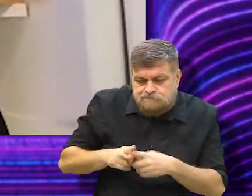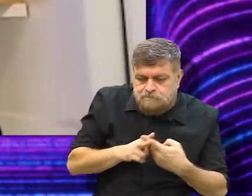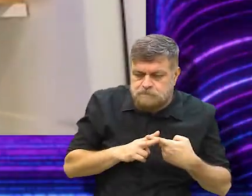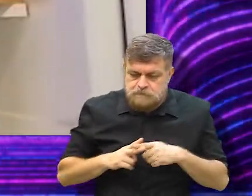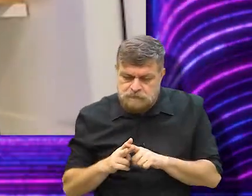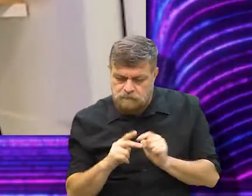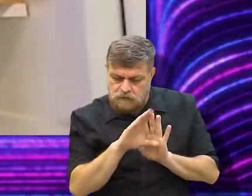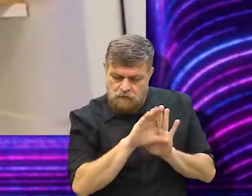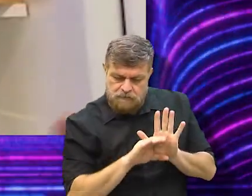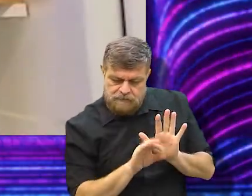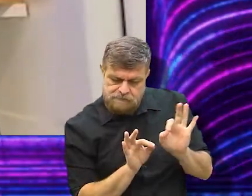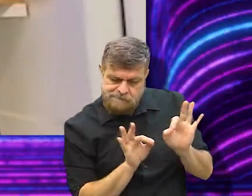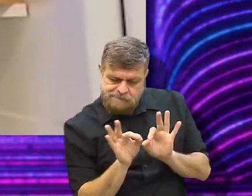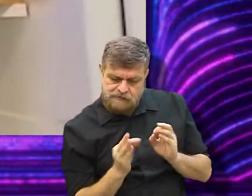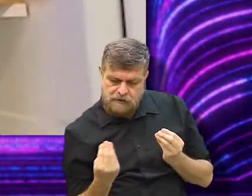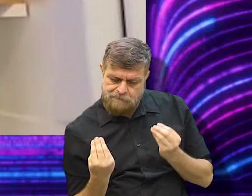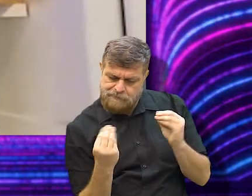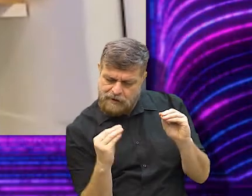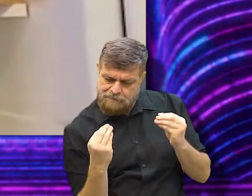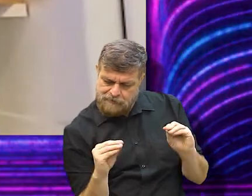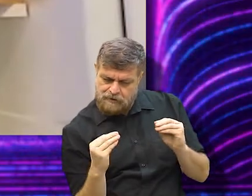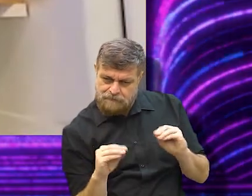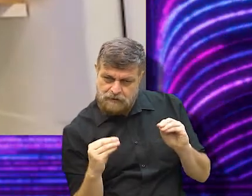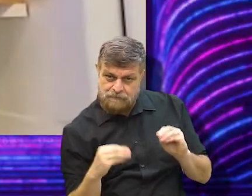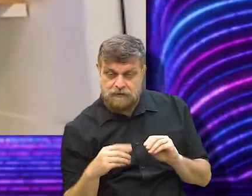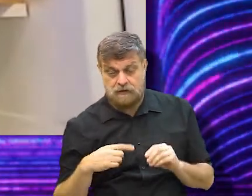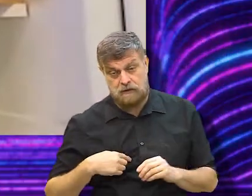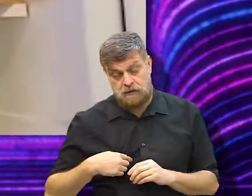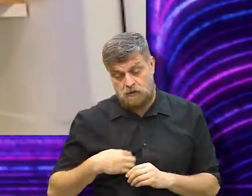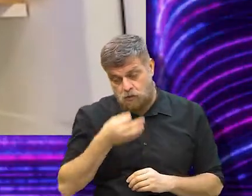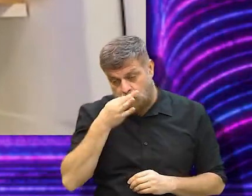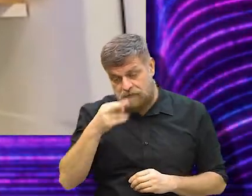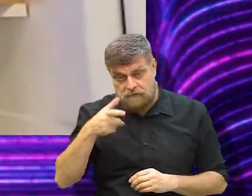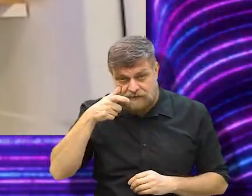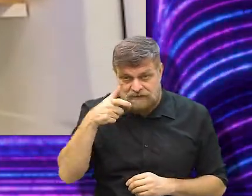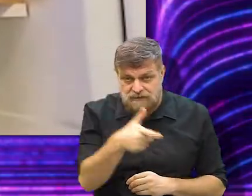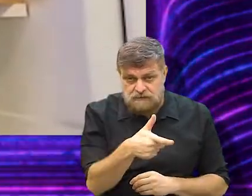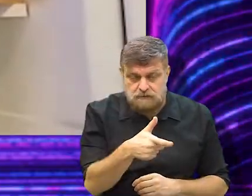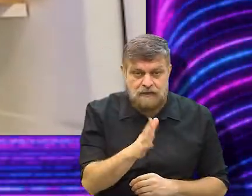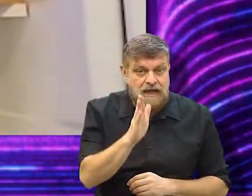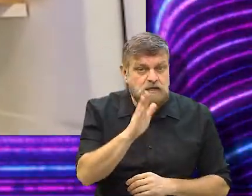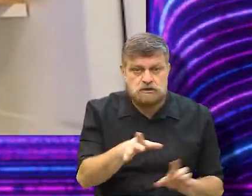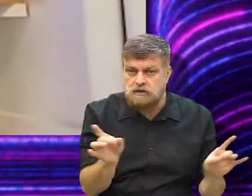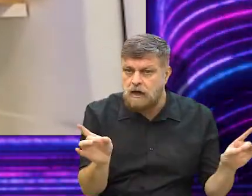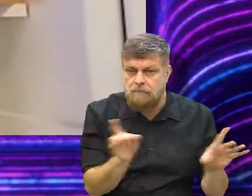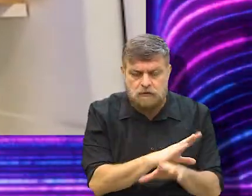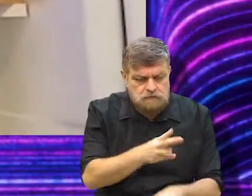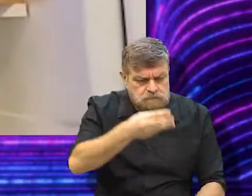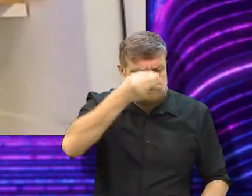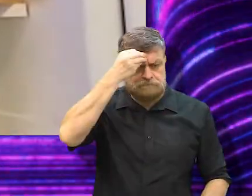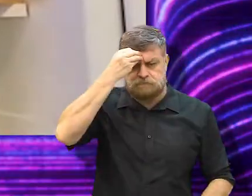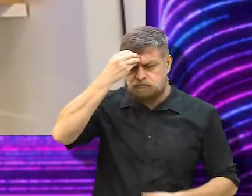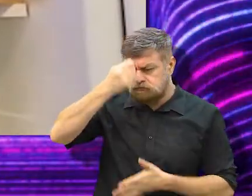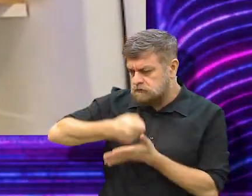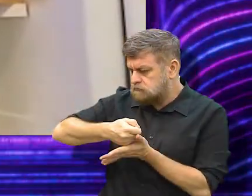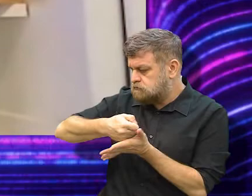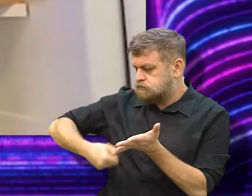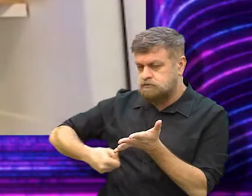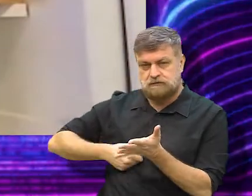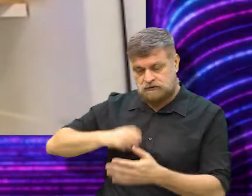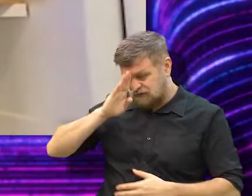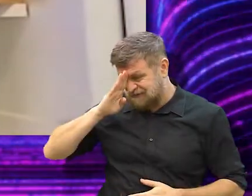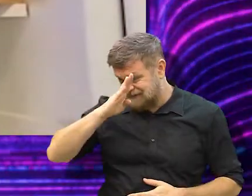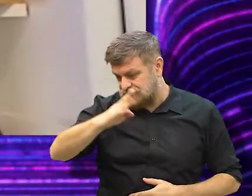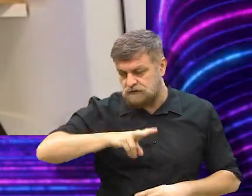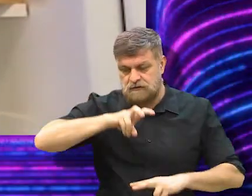alguns capítulos, introduzi outros que eu achei interessante. Mas ele veio pronto. Então, eu não tive tempo para pensar em